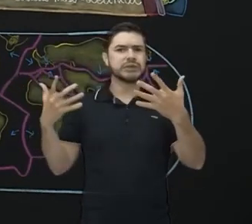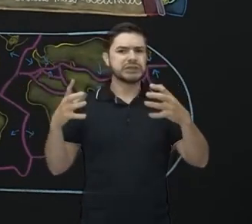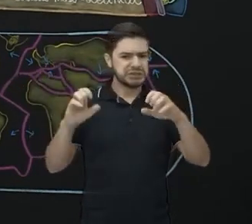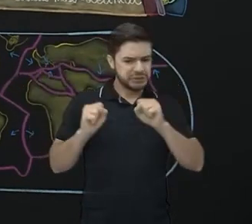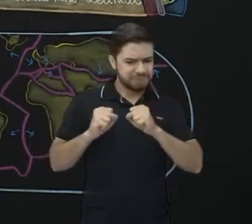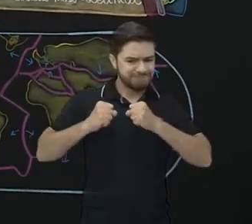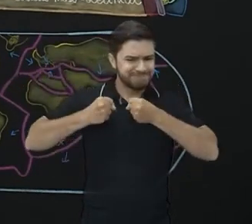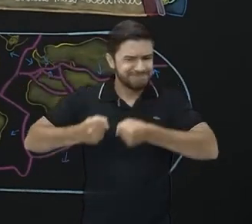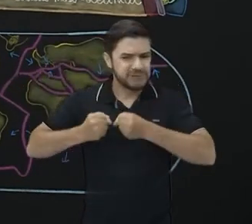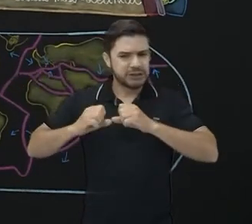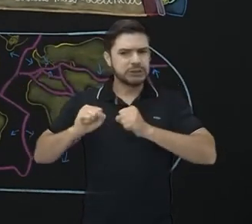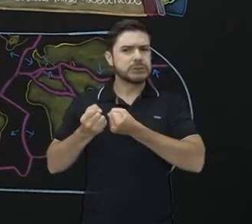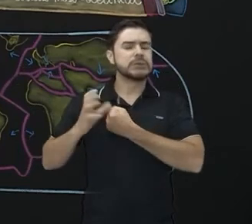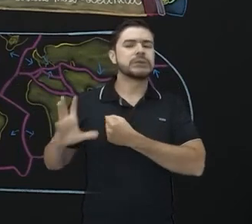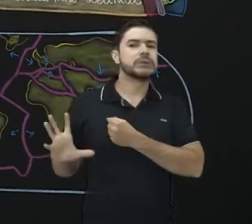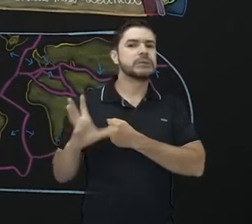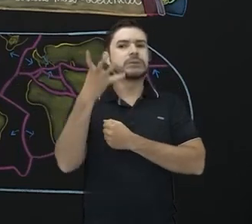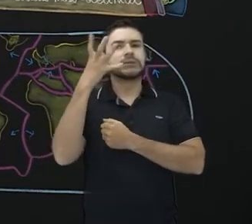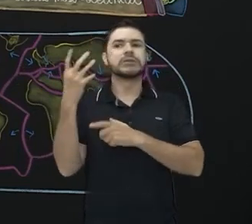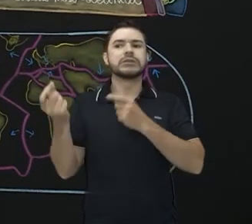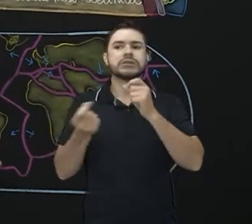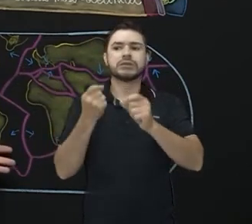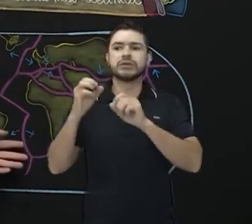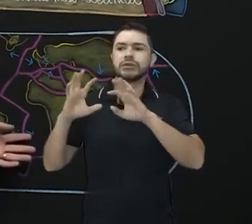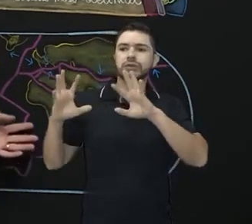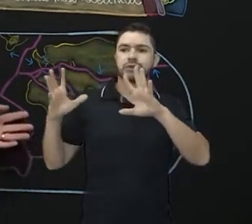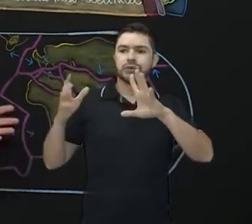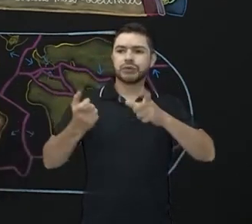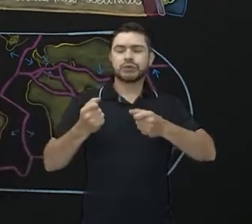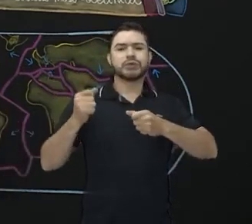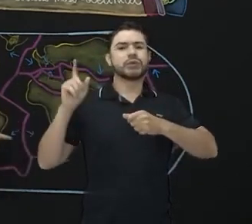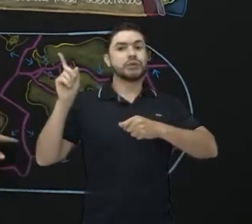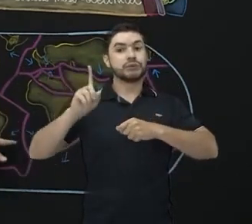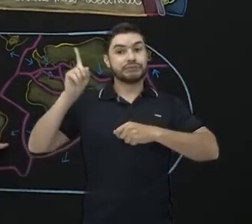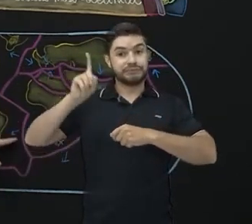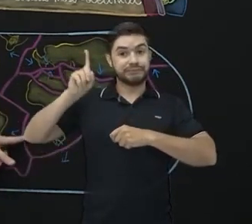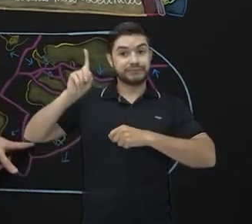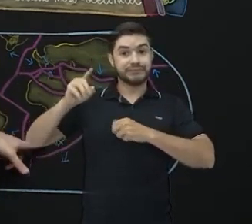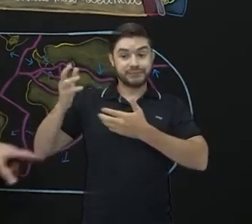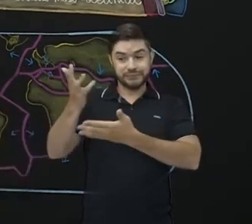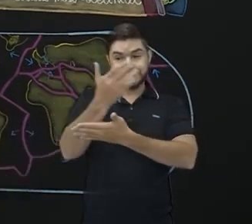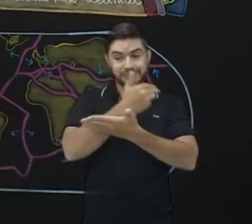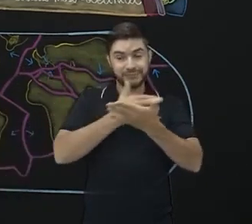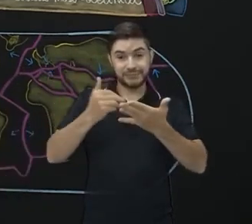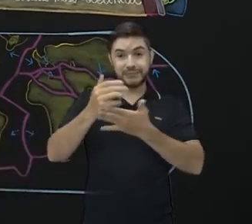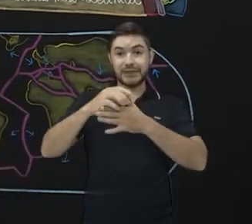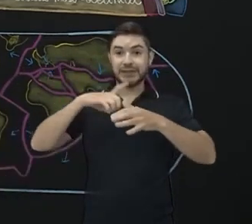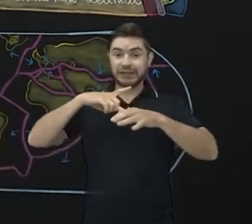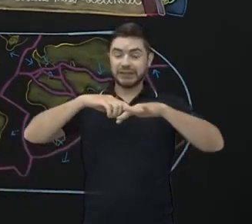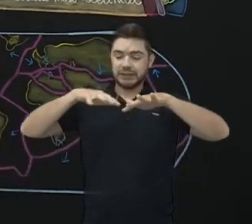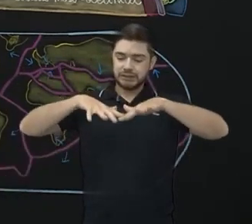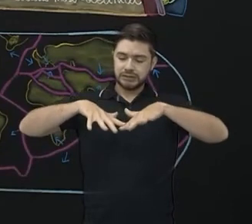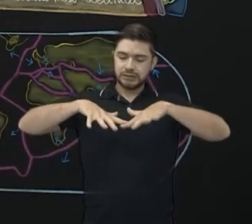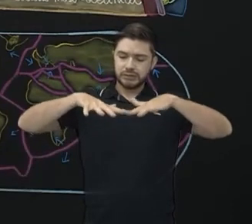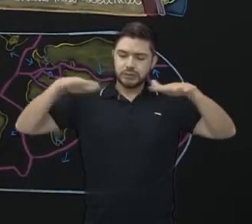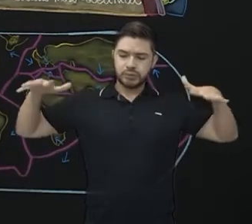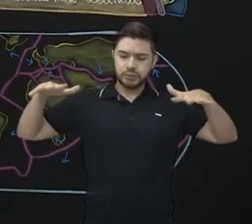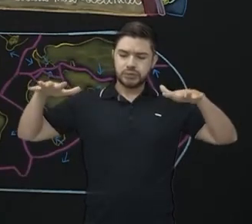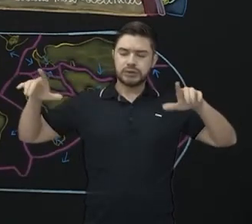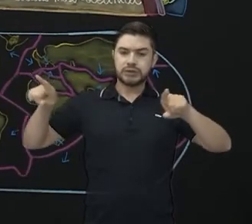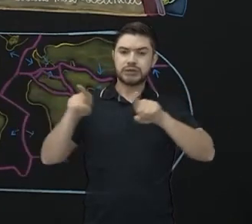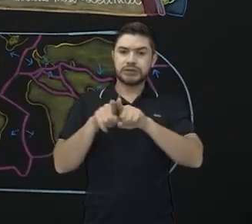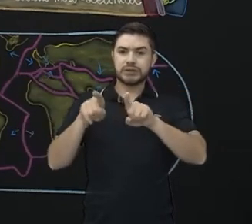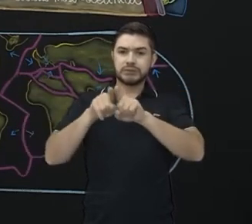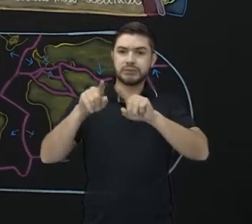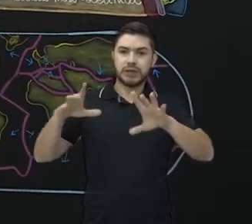as forças de pressão que aconteciam e chegando em todos os movimentos, onde há separação das placas, onde há união,